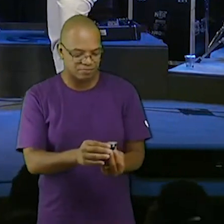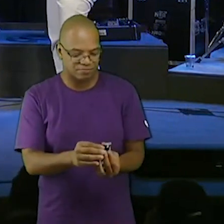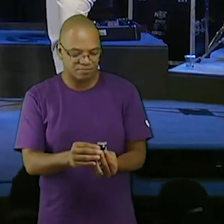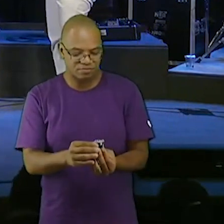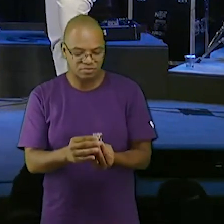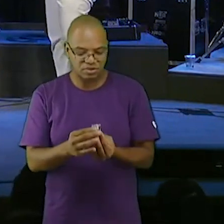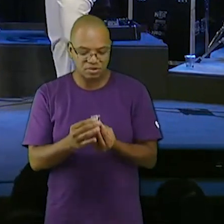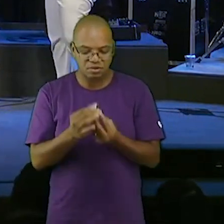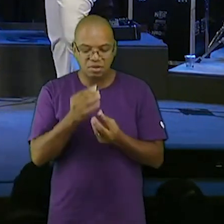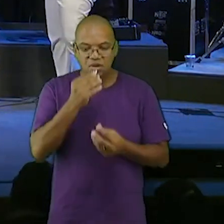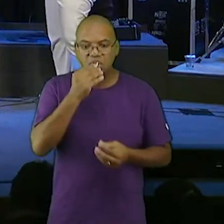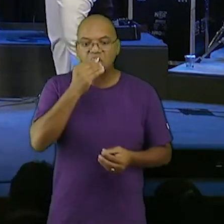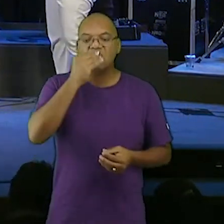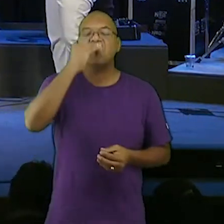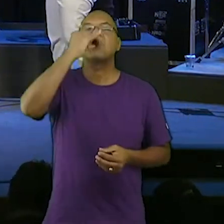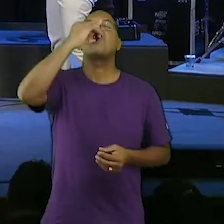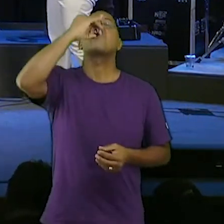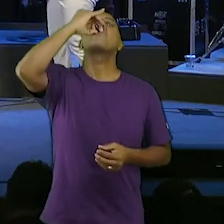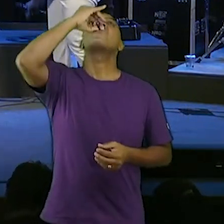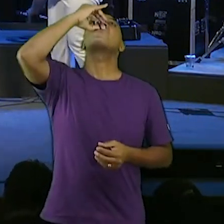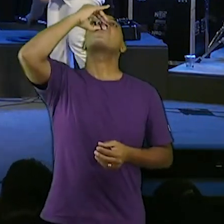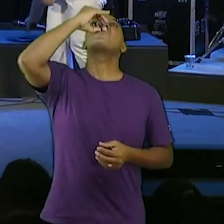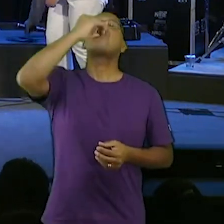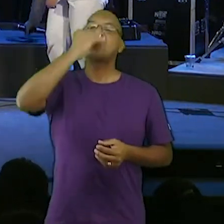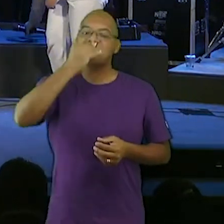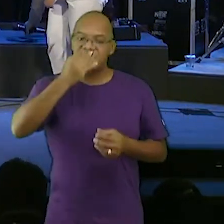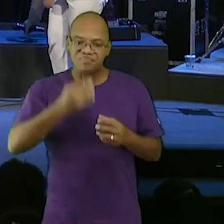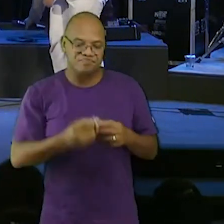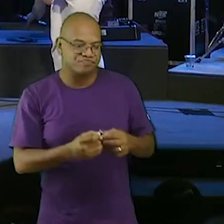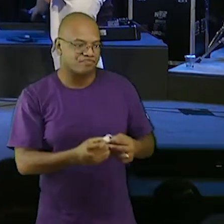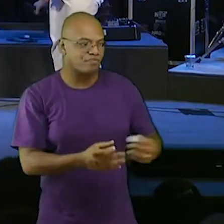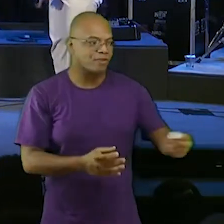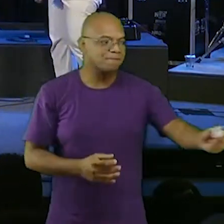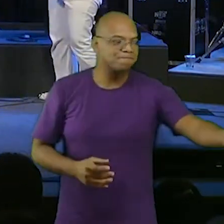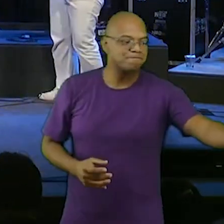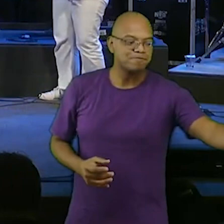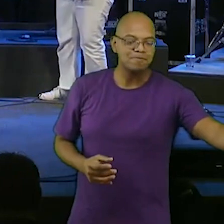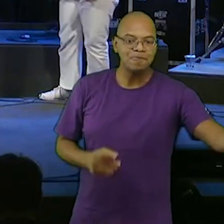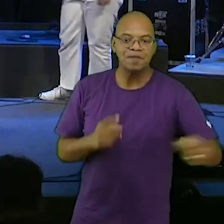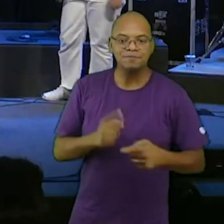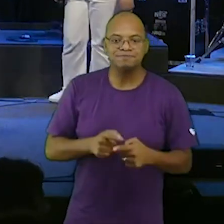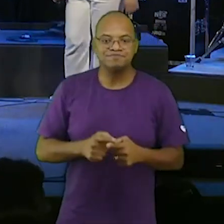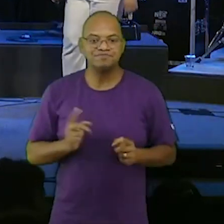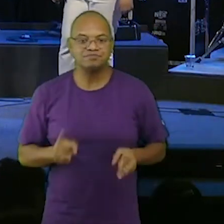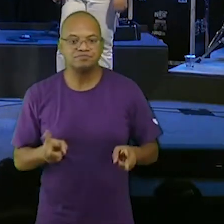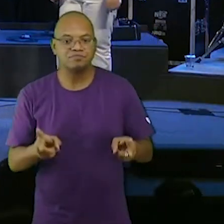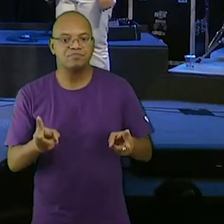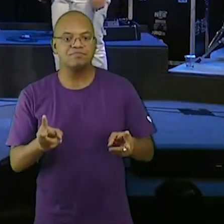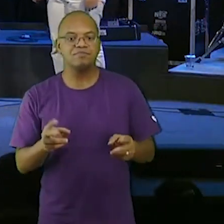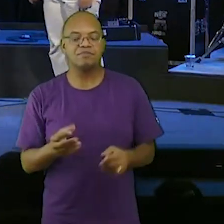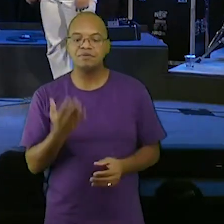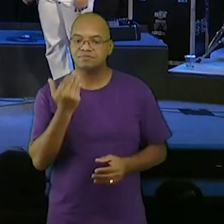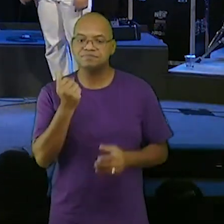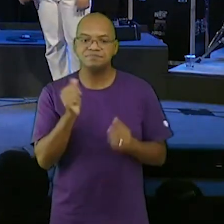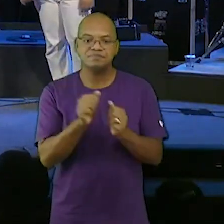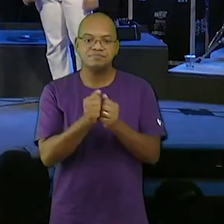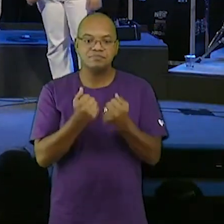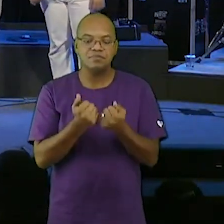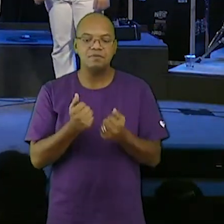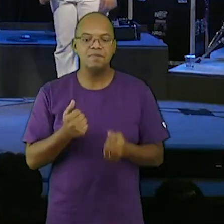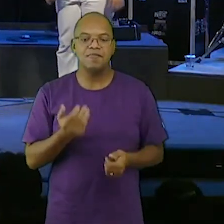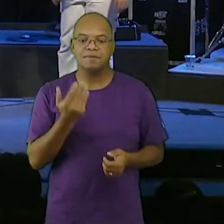porque todas as vezes que comerem do pão e beber do cálice vocês anunciam